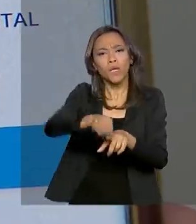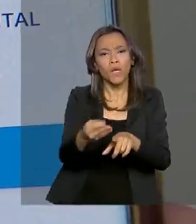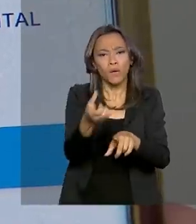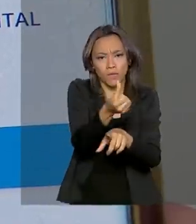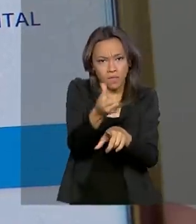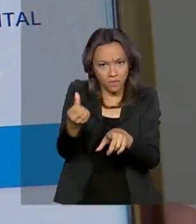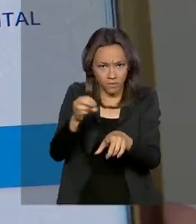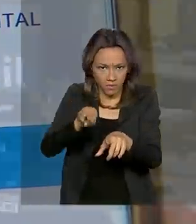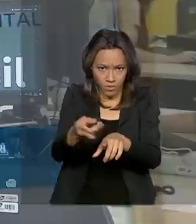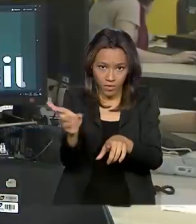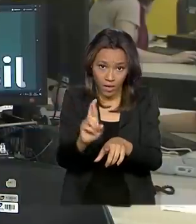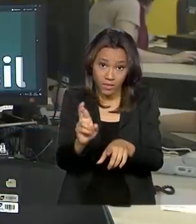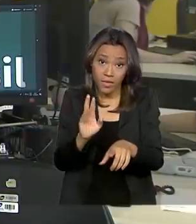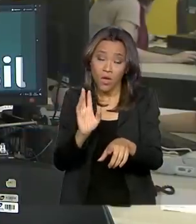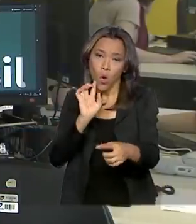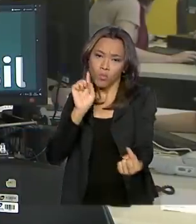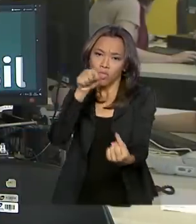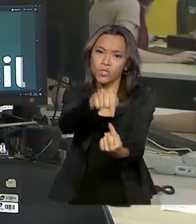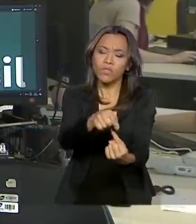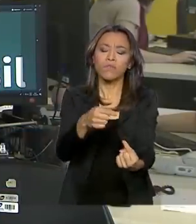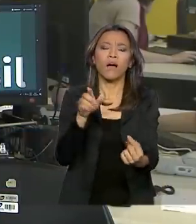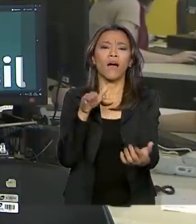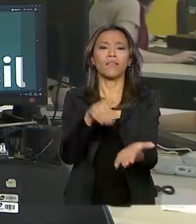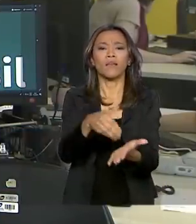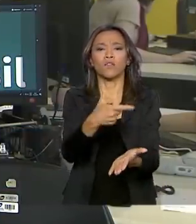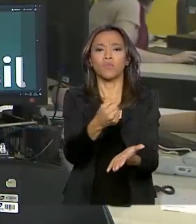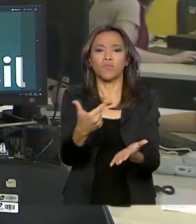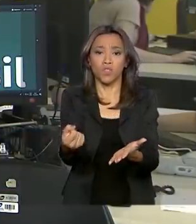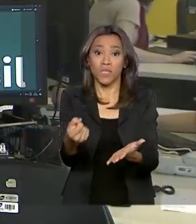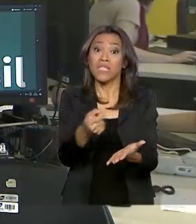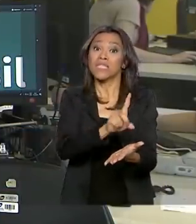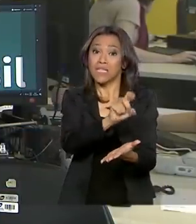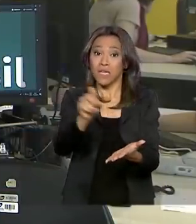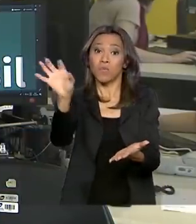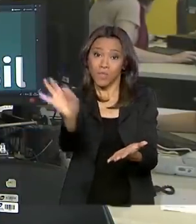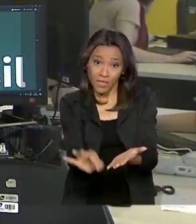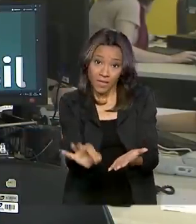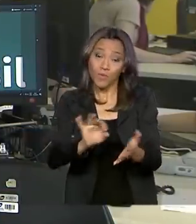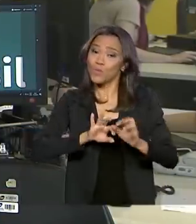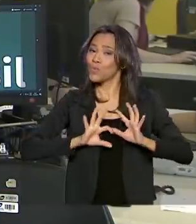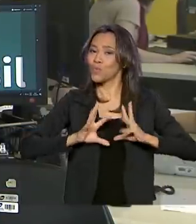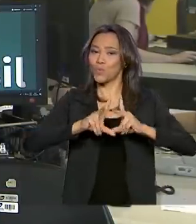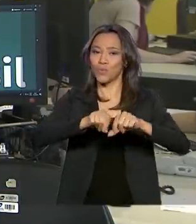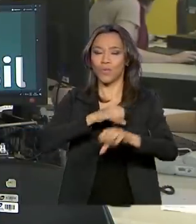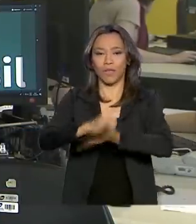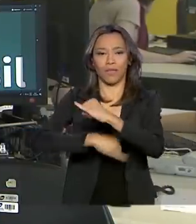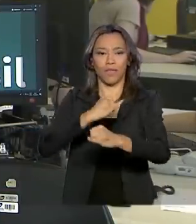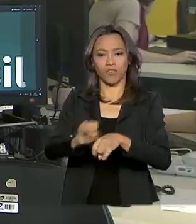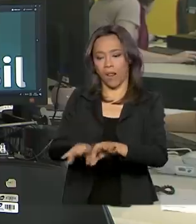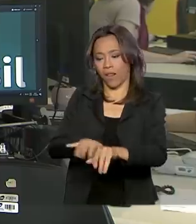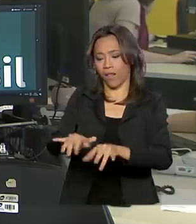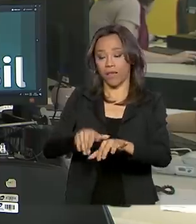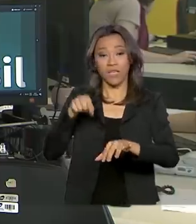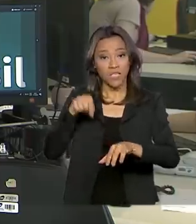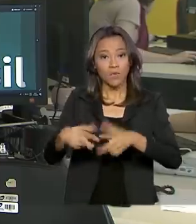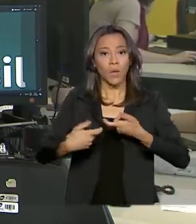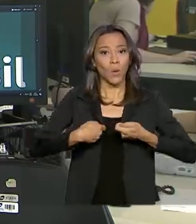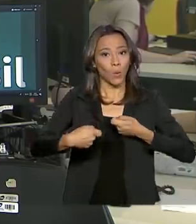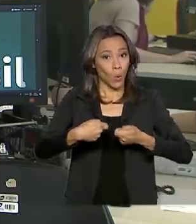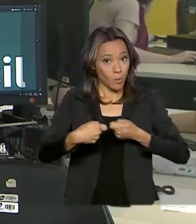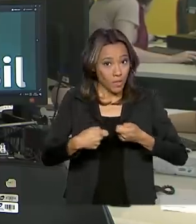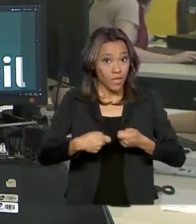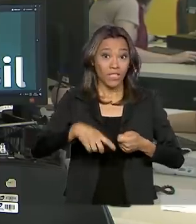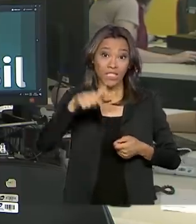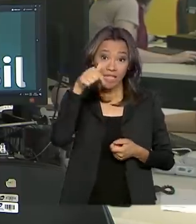ano. A meta até 2022 é ter 100% dos serviços transformados em digitais, o que deve representar uma economia anual